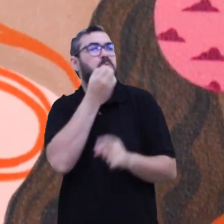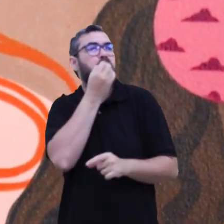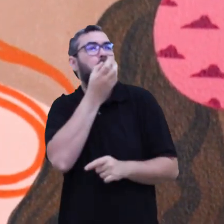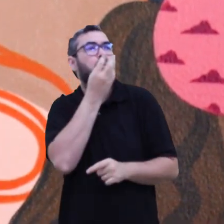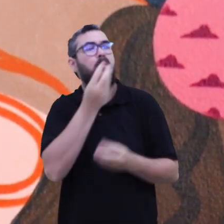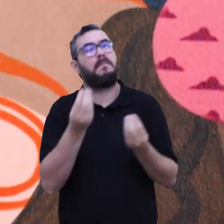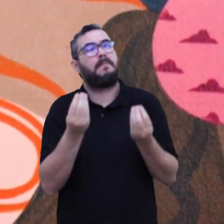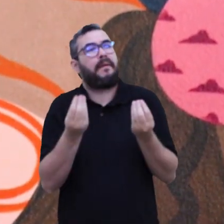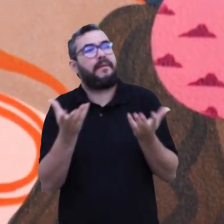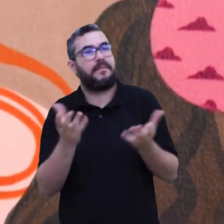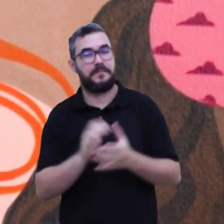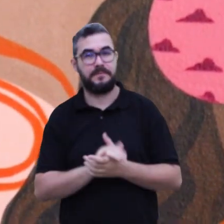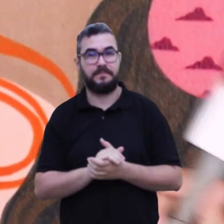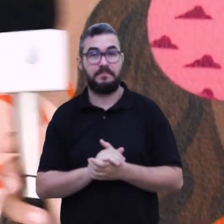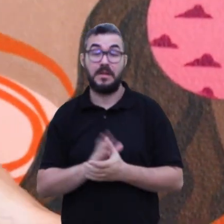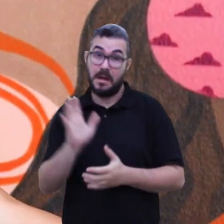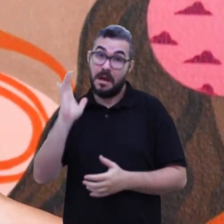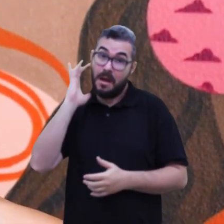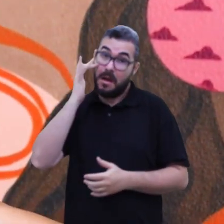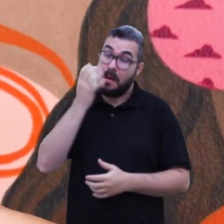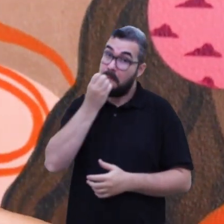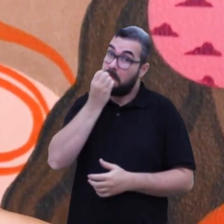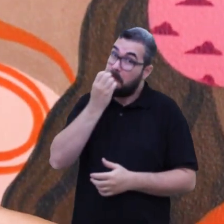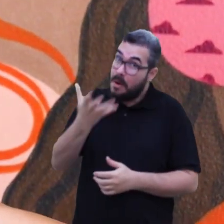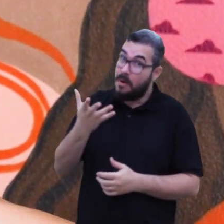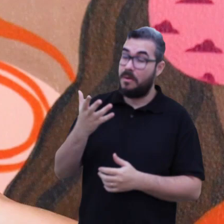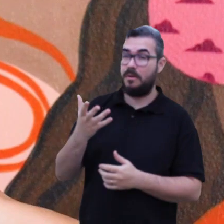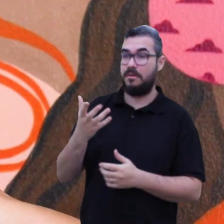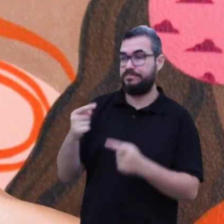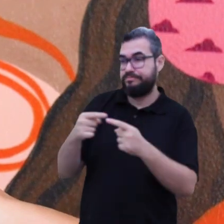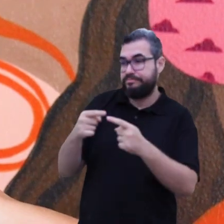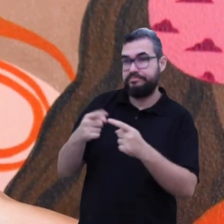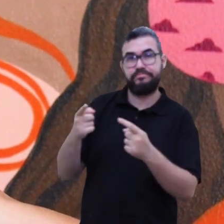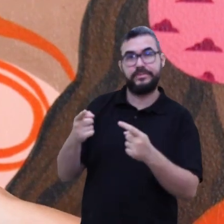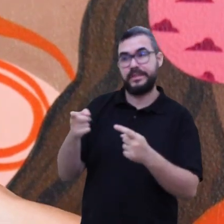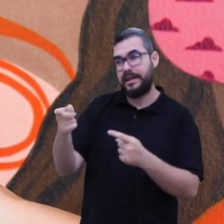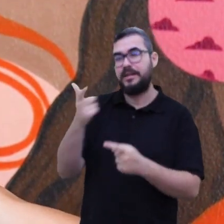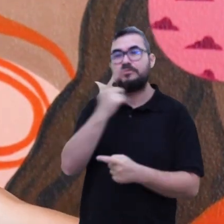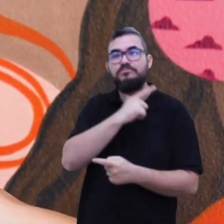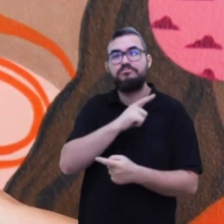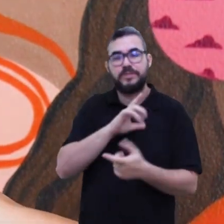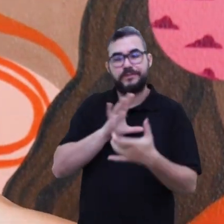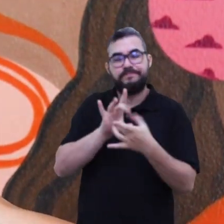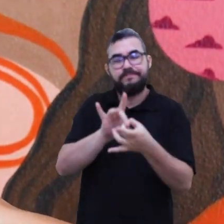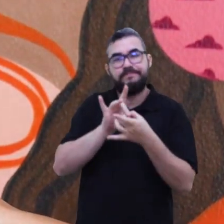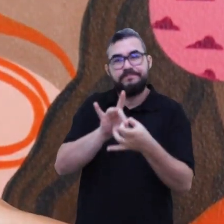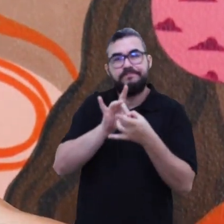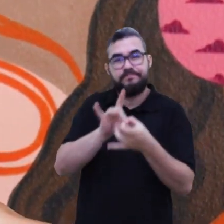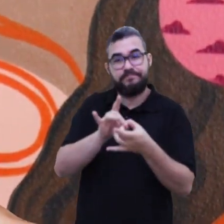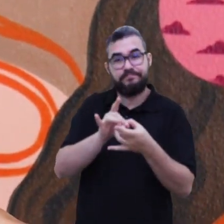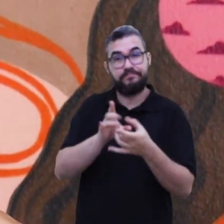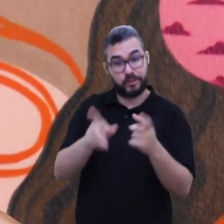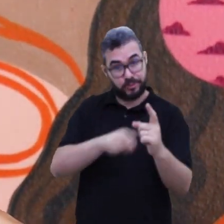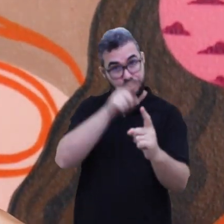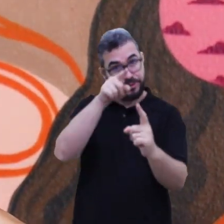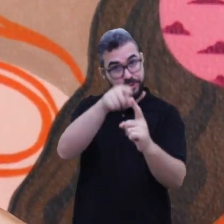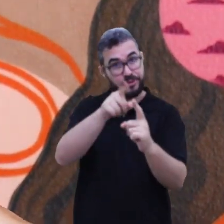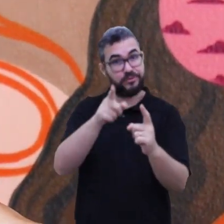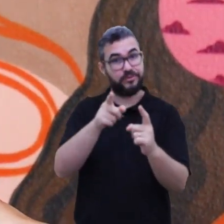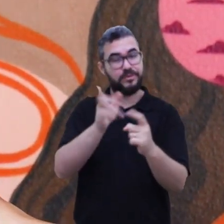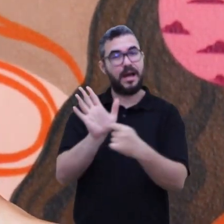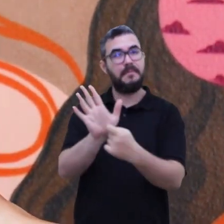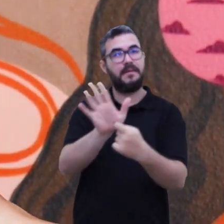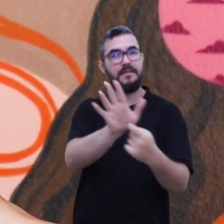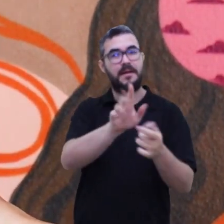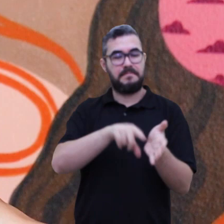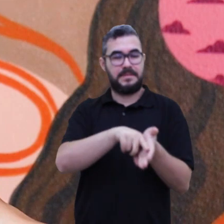servidor, qual é a vantagem de participar de um evento como esse? Eu entendo que a principal vantagem é ele estar mais próximo da atividade fim da universidade, que é